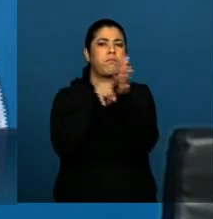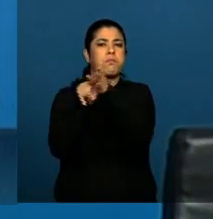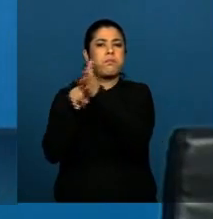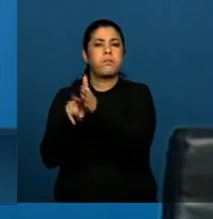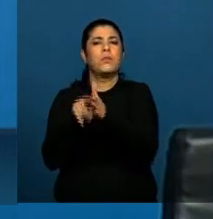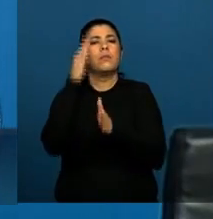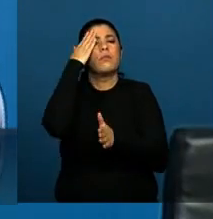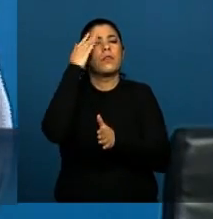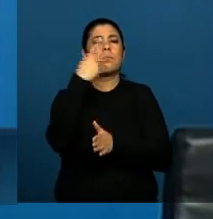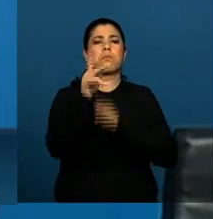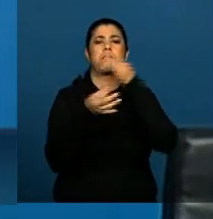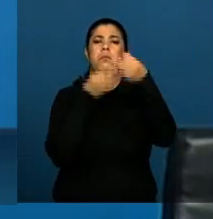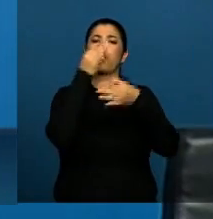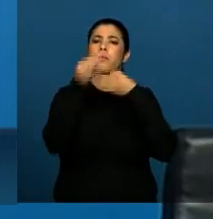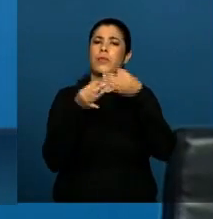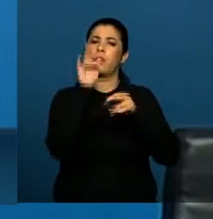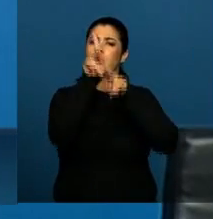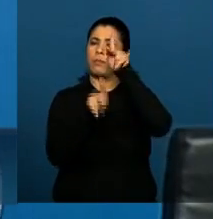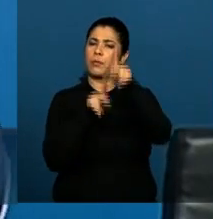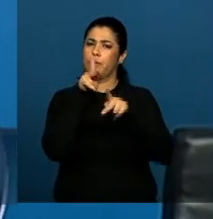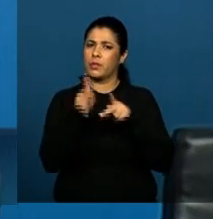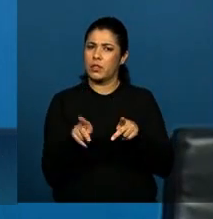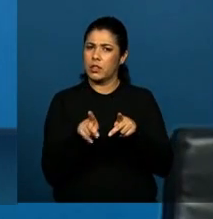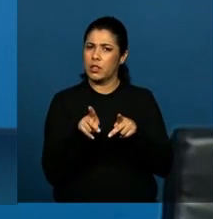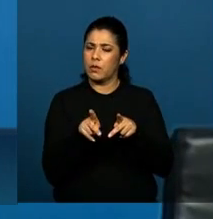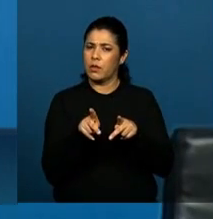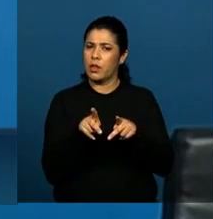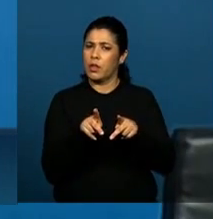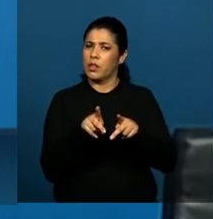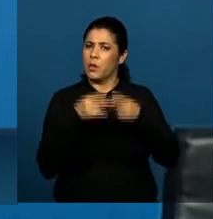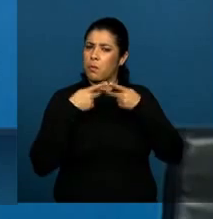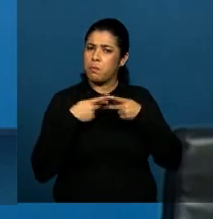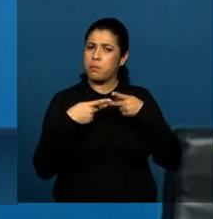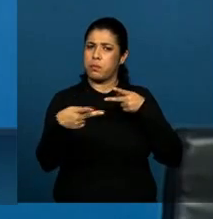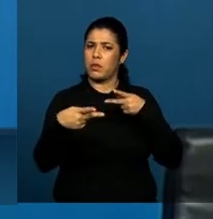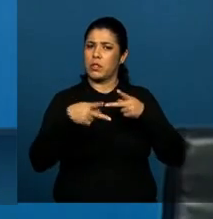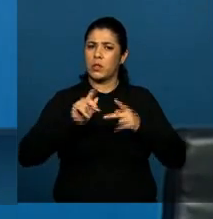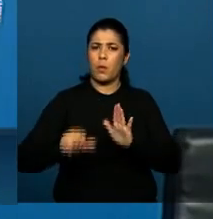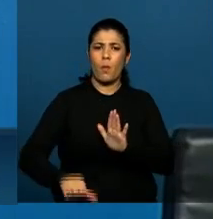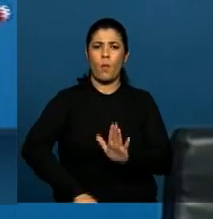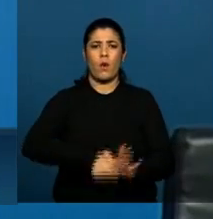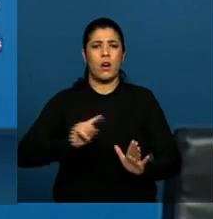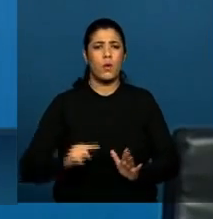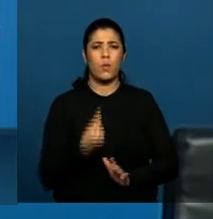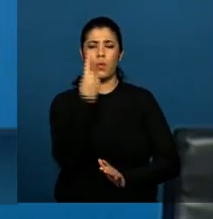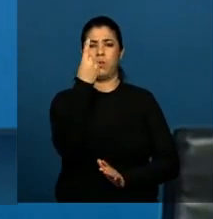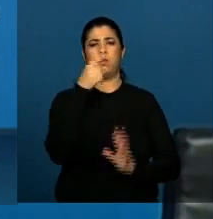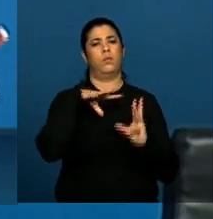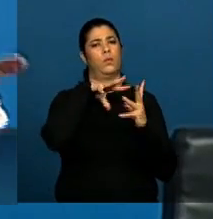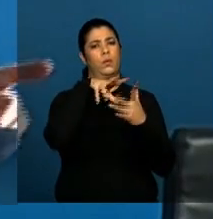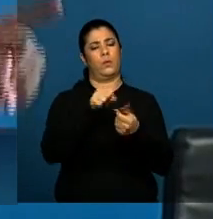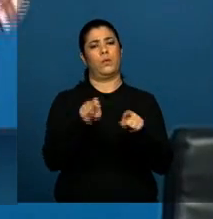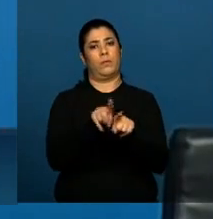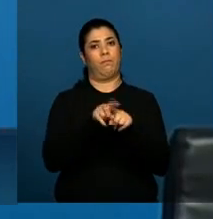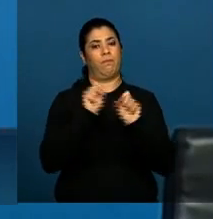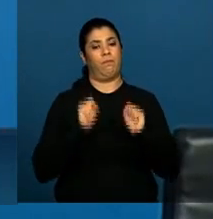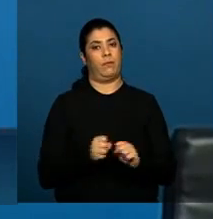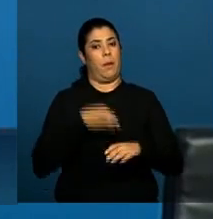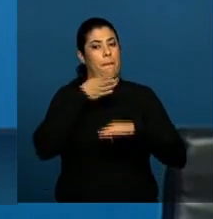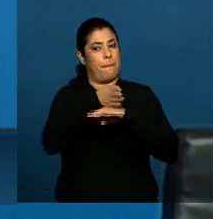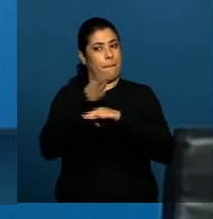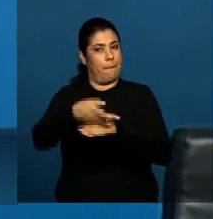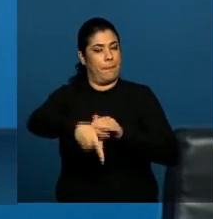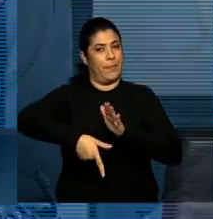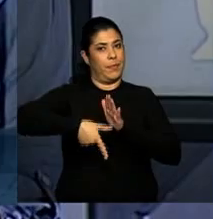desse processo de criação do marco civil um processo único no Brasil e no mundo, um processo que contou com participação antes,